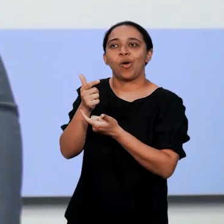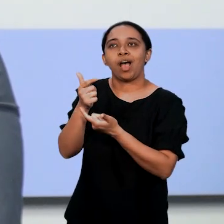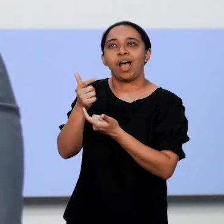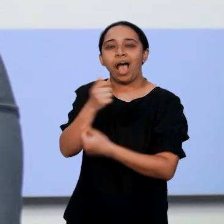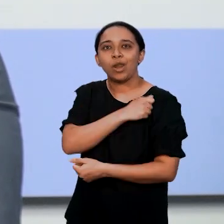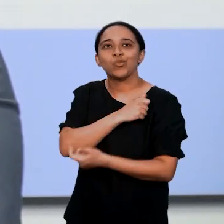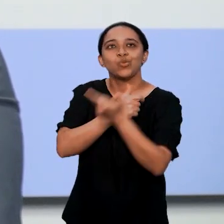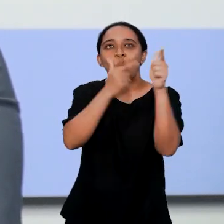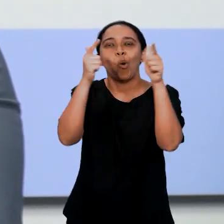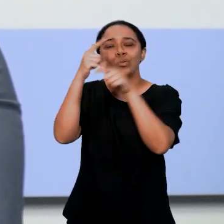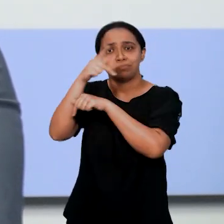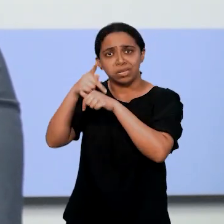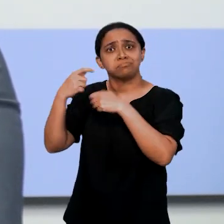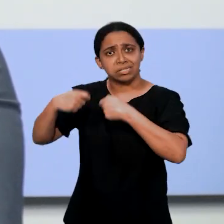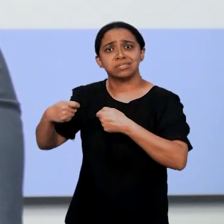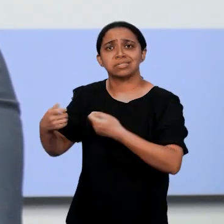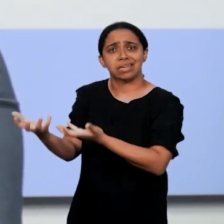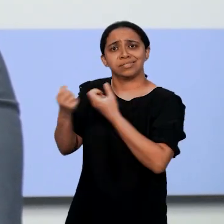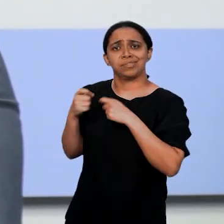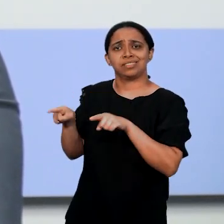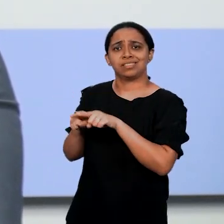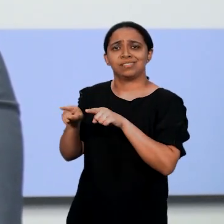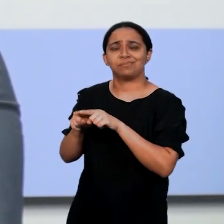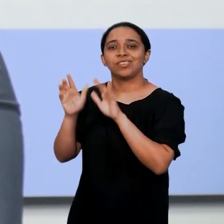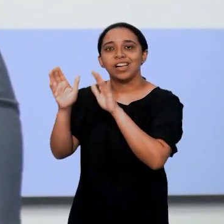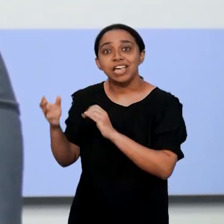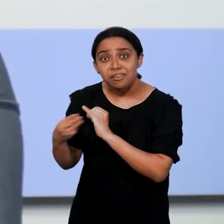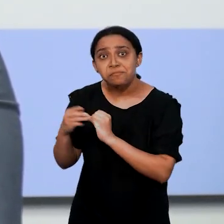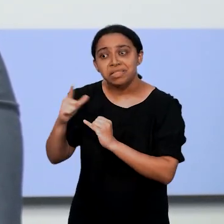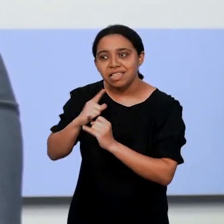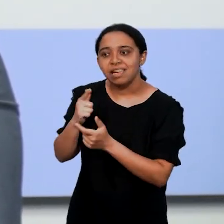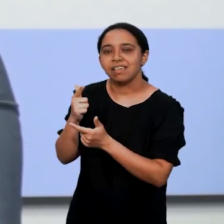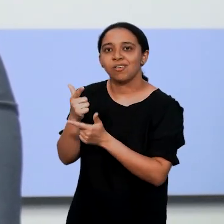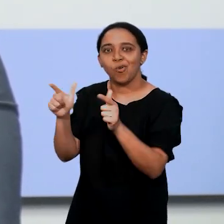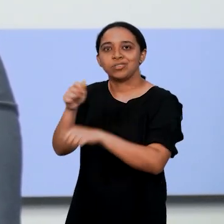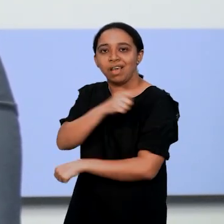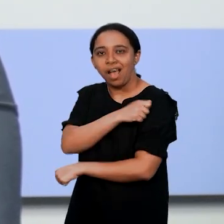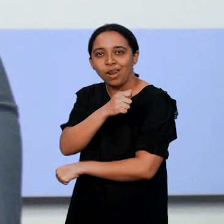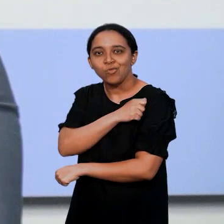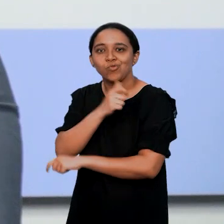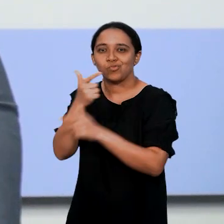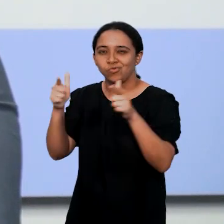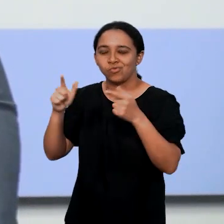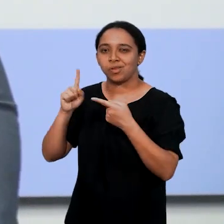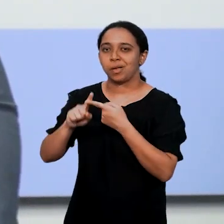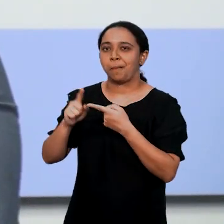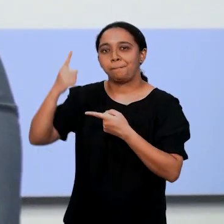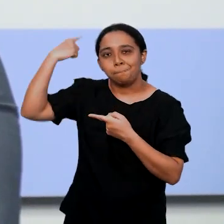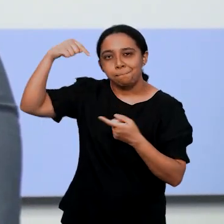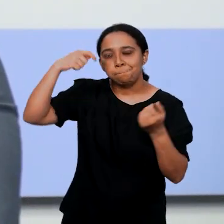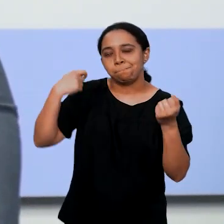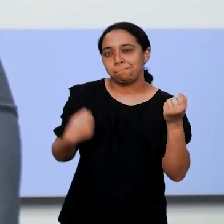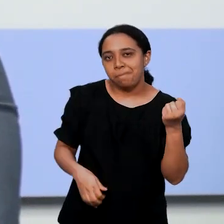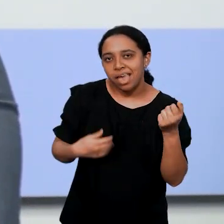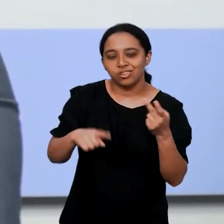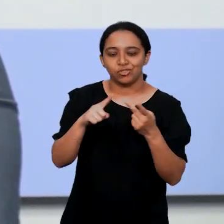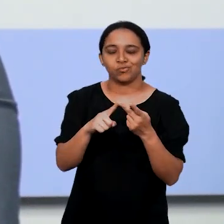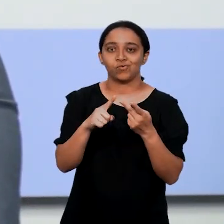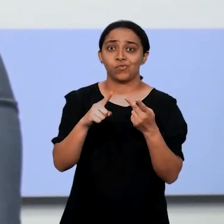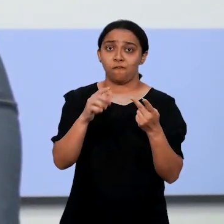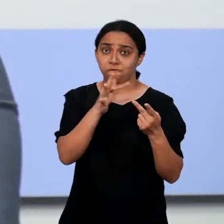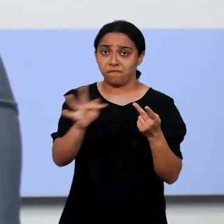estrangeiros aqui. Neste momento, o IFMA já conta com vários alunos internacionais, alunos da República Tcheca, do México,